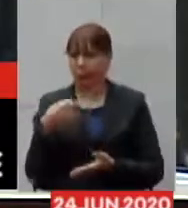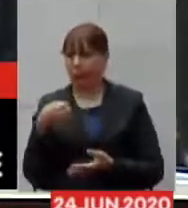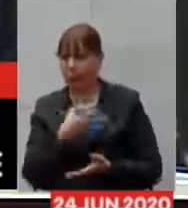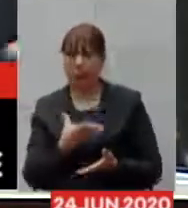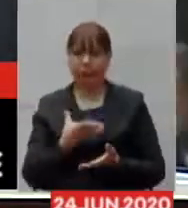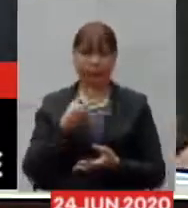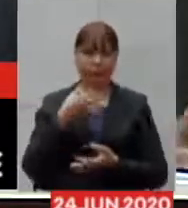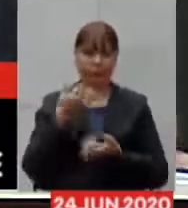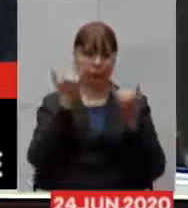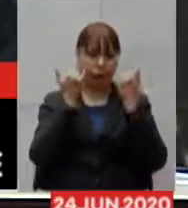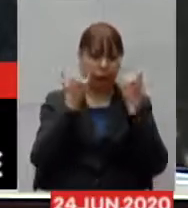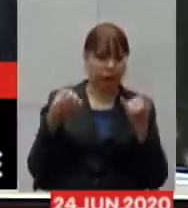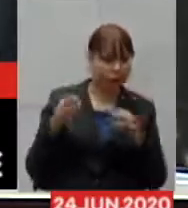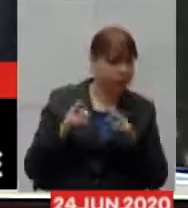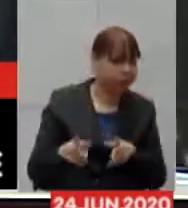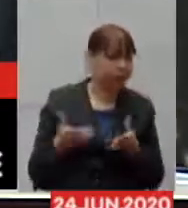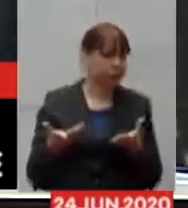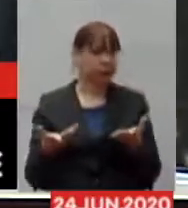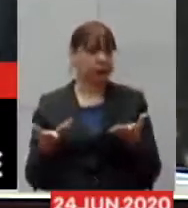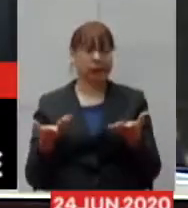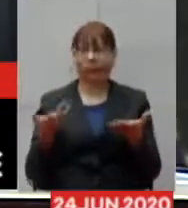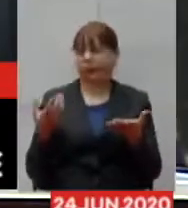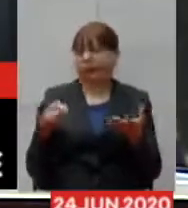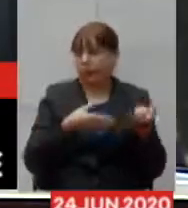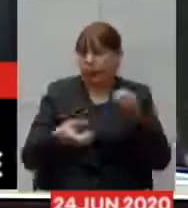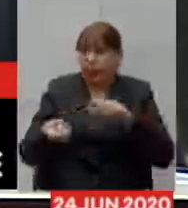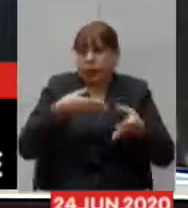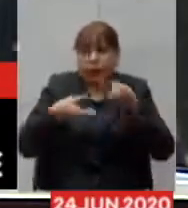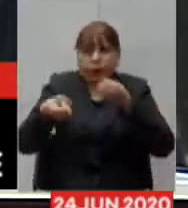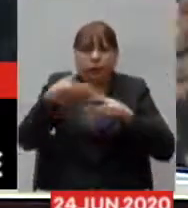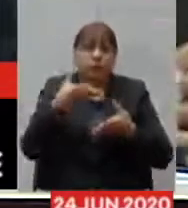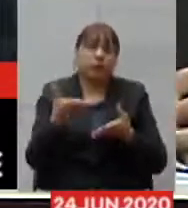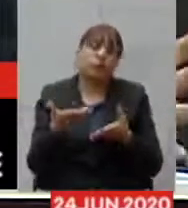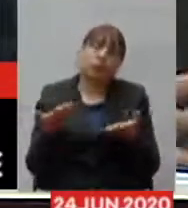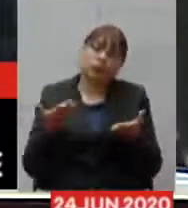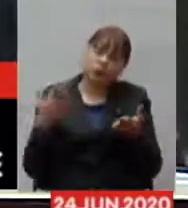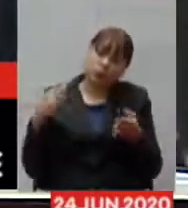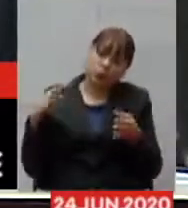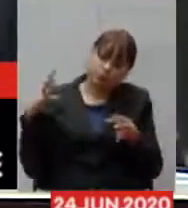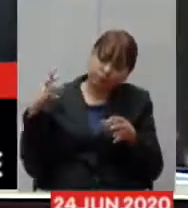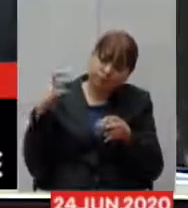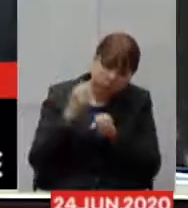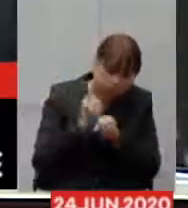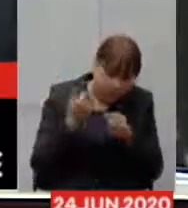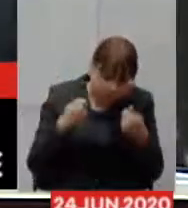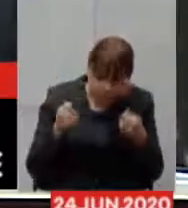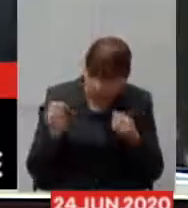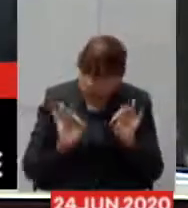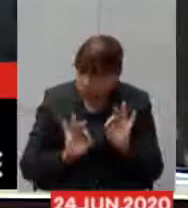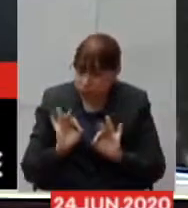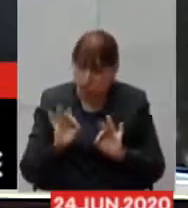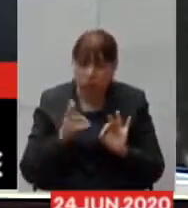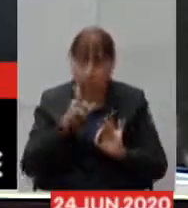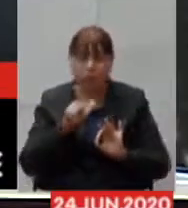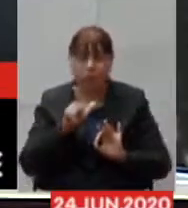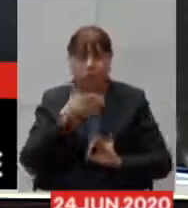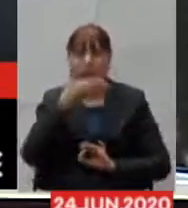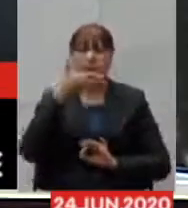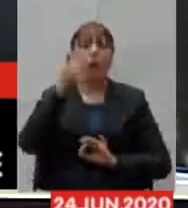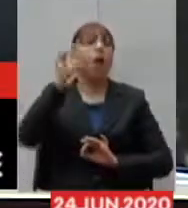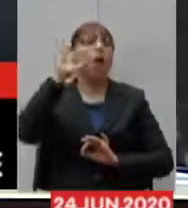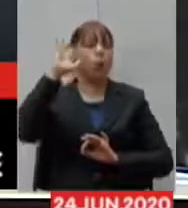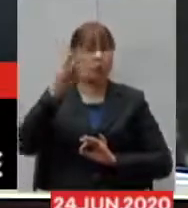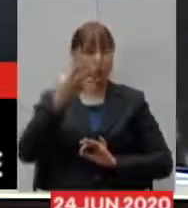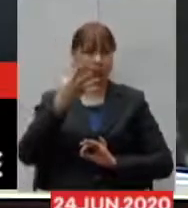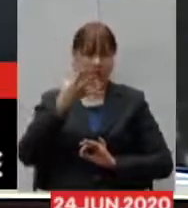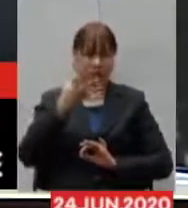uma ação nova e tudo isso tem que ser compilado para que a gente tenha o melhor modelo para enfrentamento